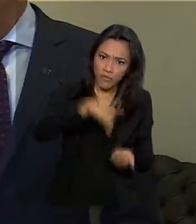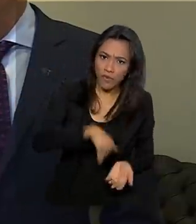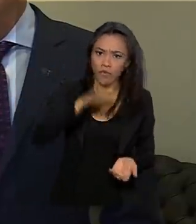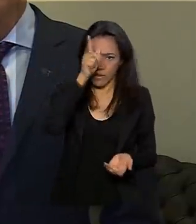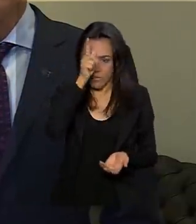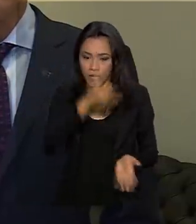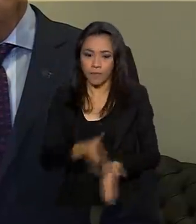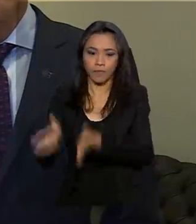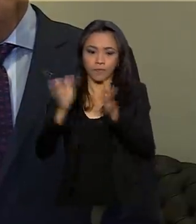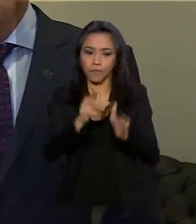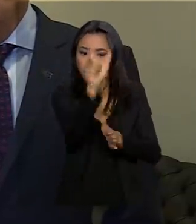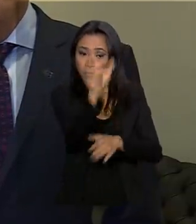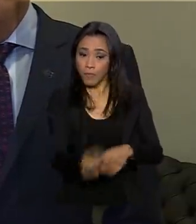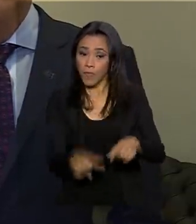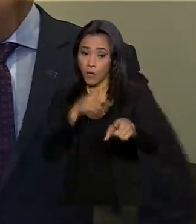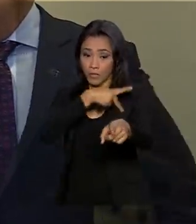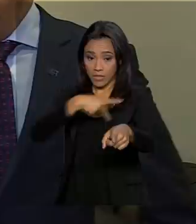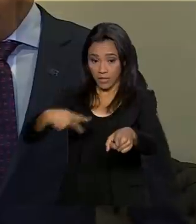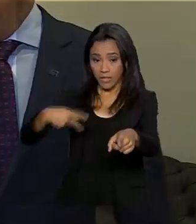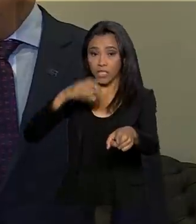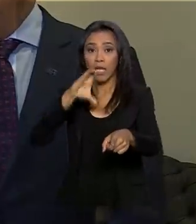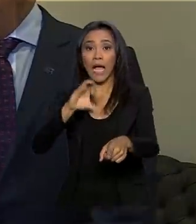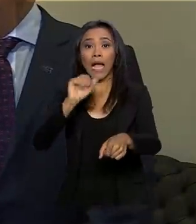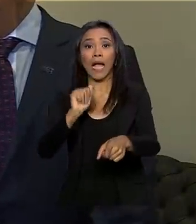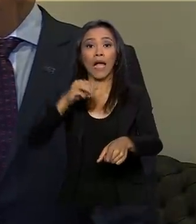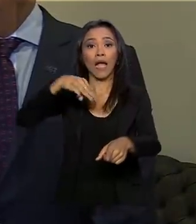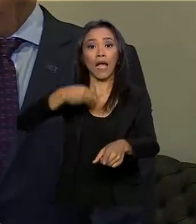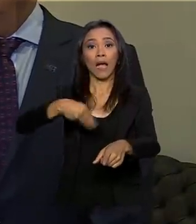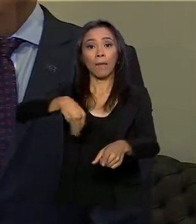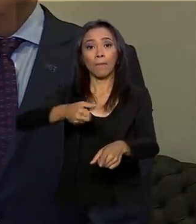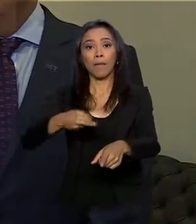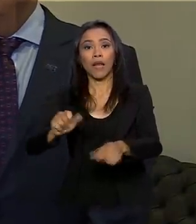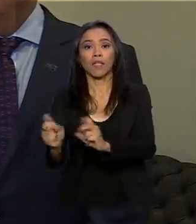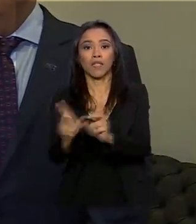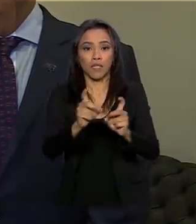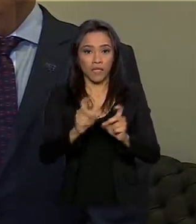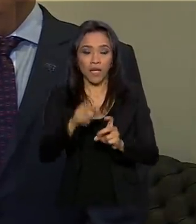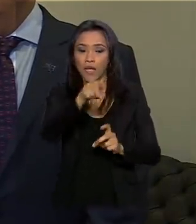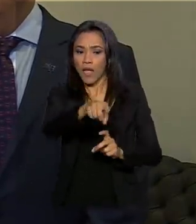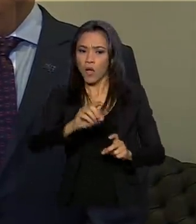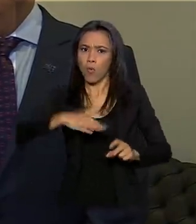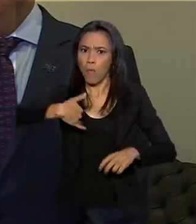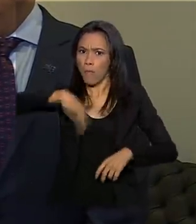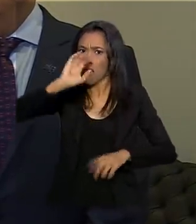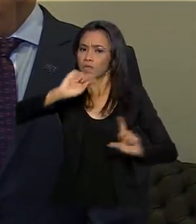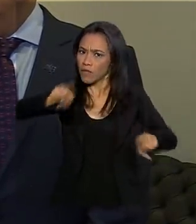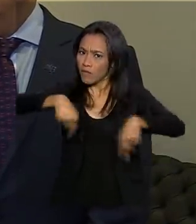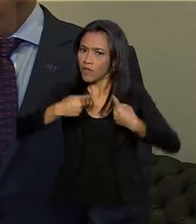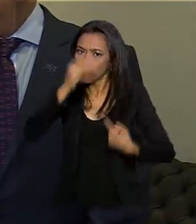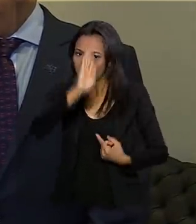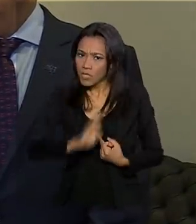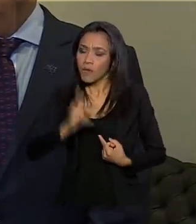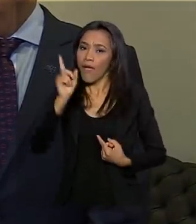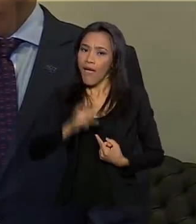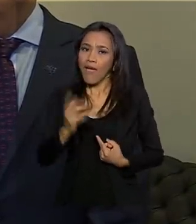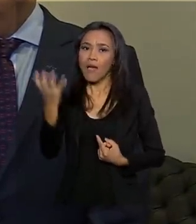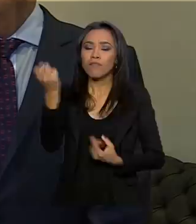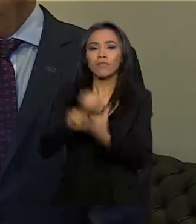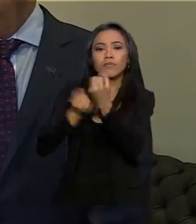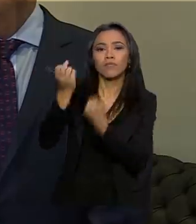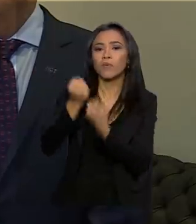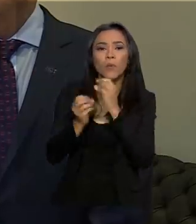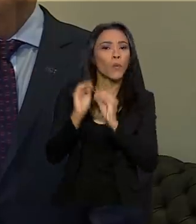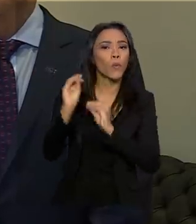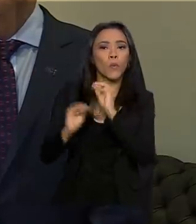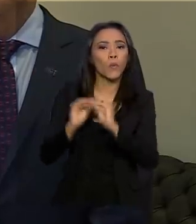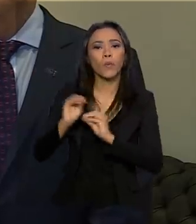o presidente da Câmara de Comércio Brasil e Alemanha, o maior desafio do Brasil é agregar mais tecnologia na produção e, com isso,